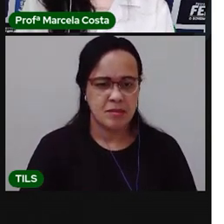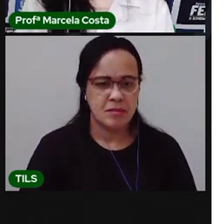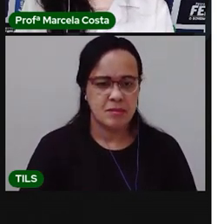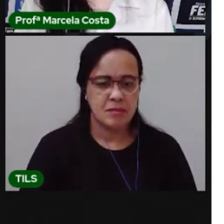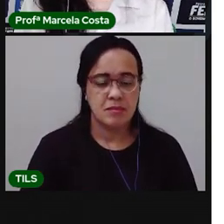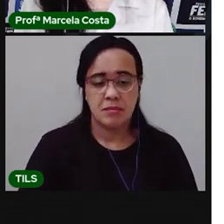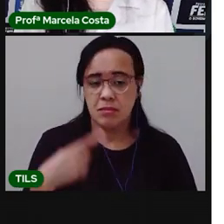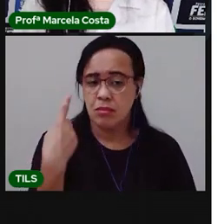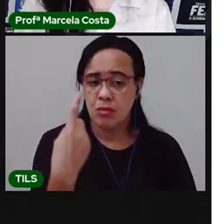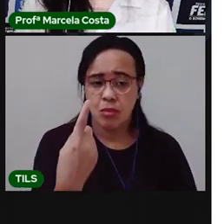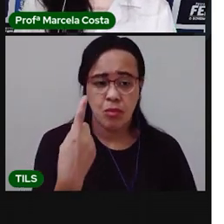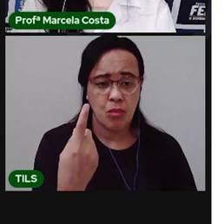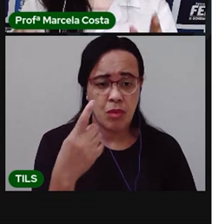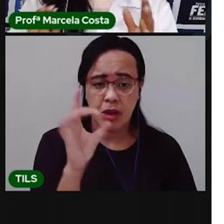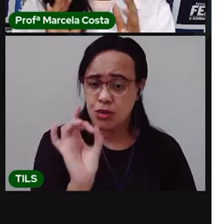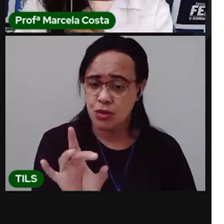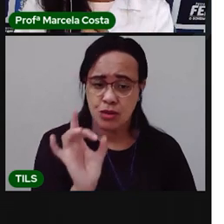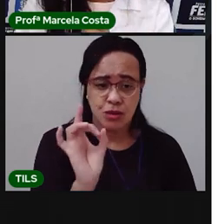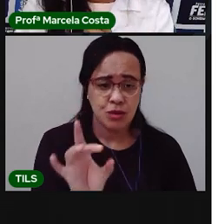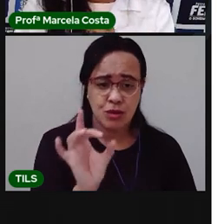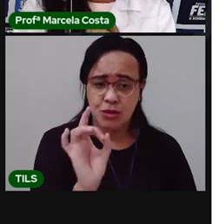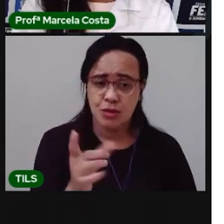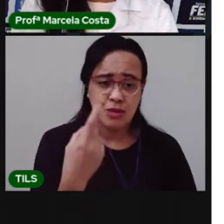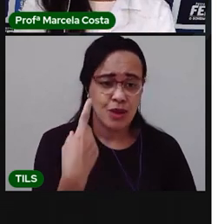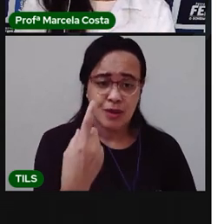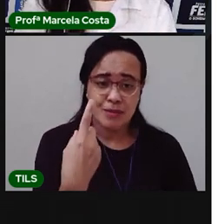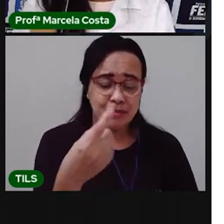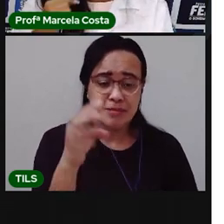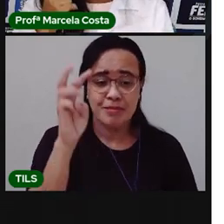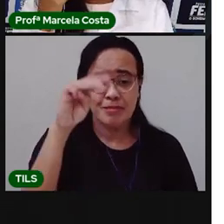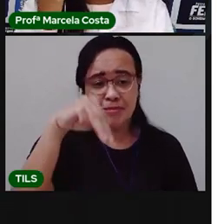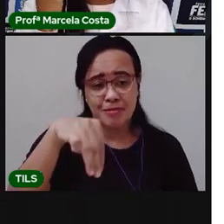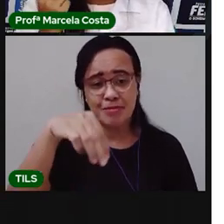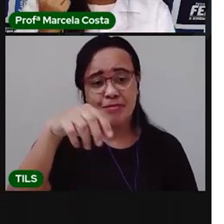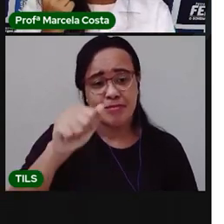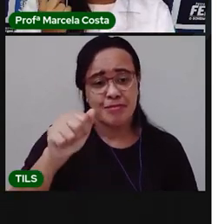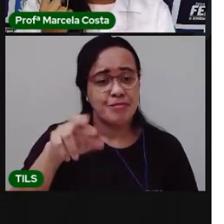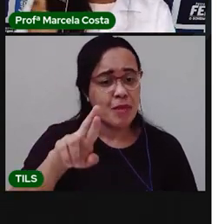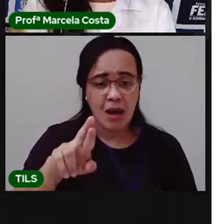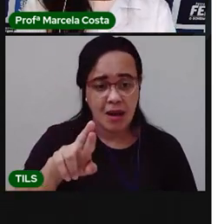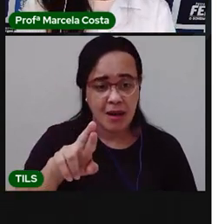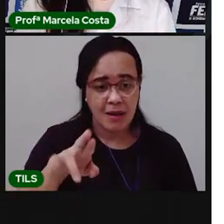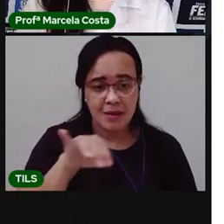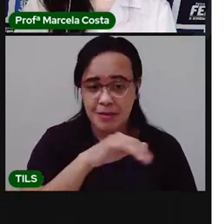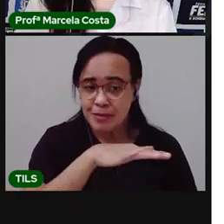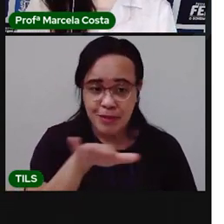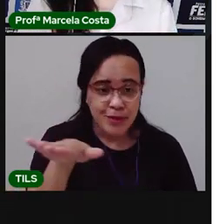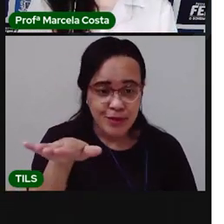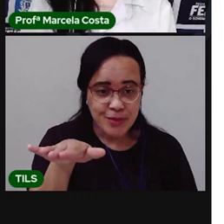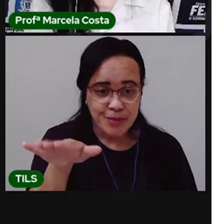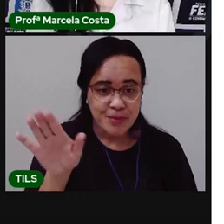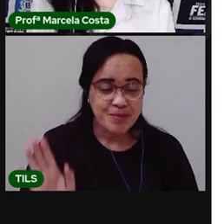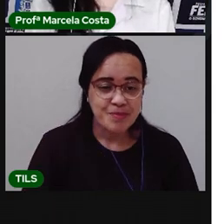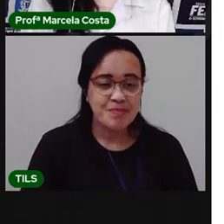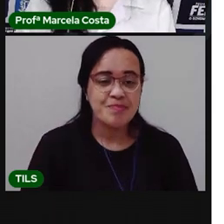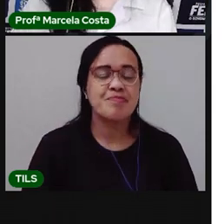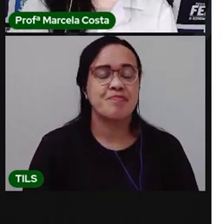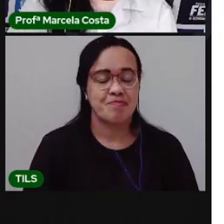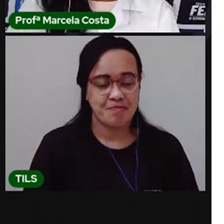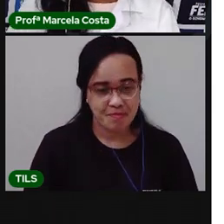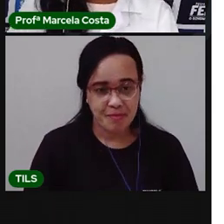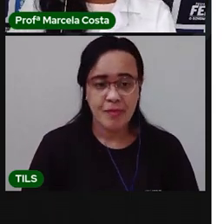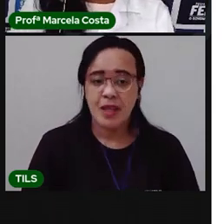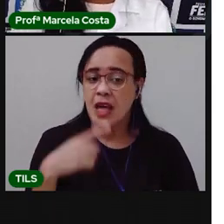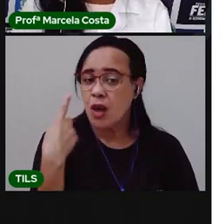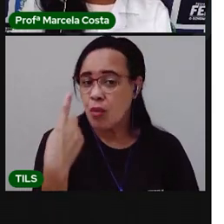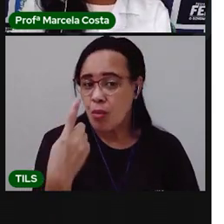Uma vez só, né? Ó. Mar. A gente abre a boca uma única vez. É uma palavra monossílaba,